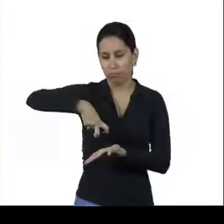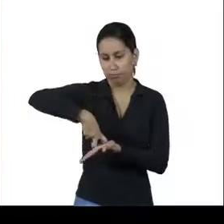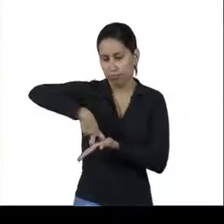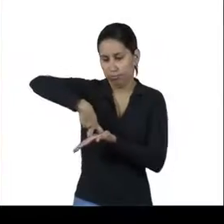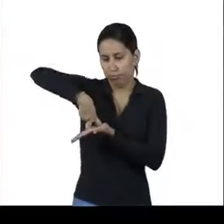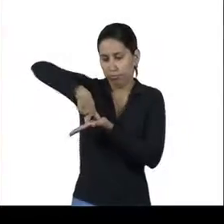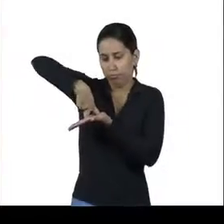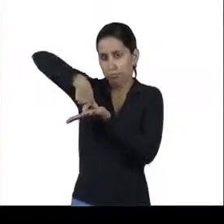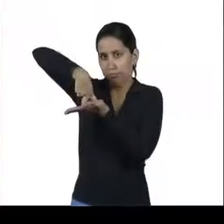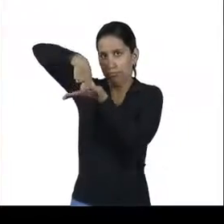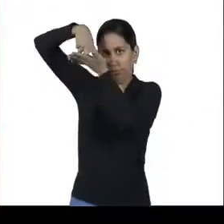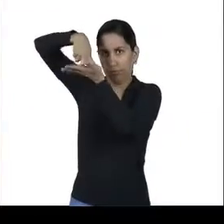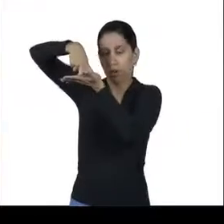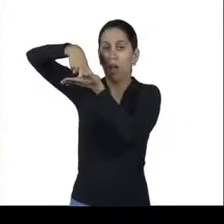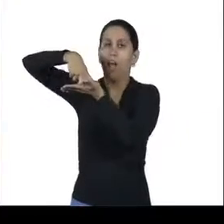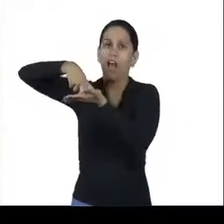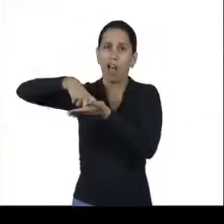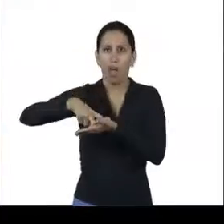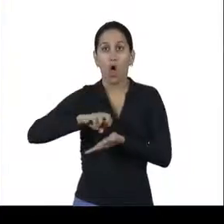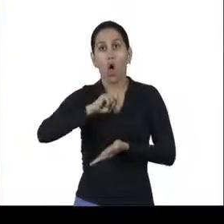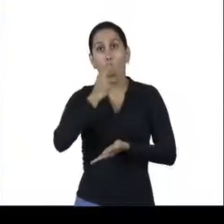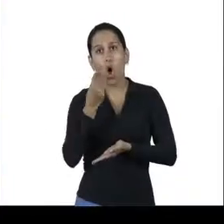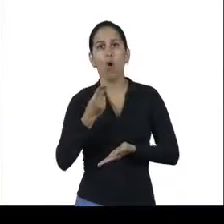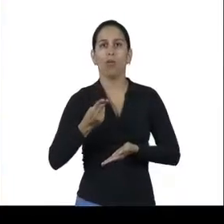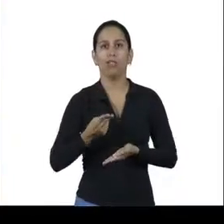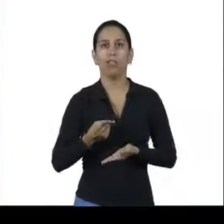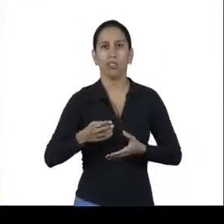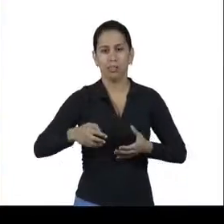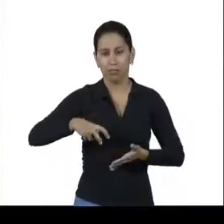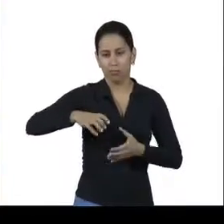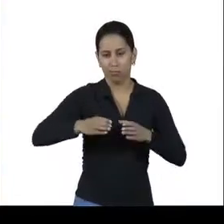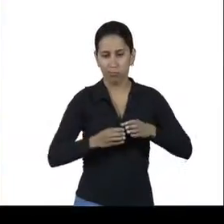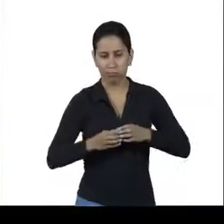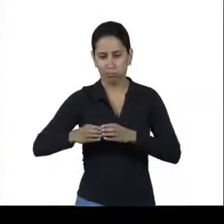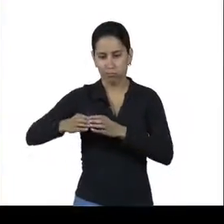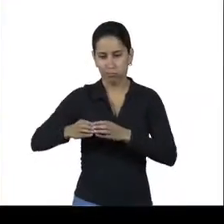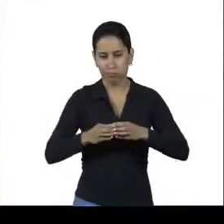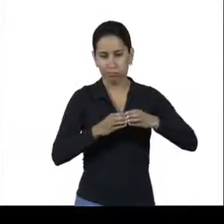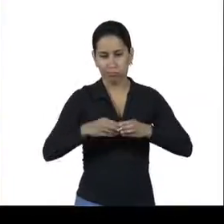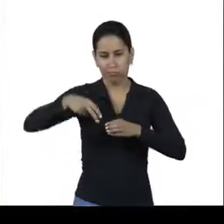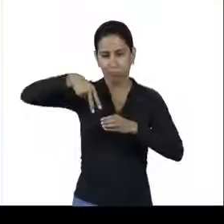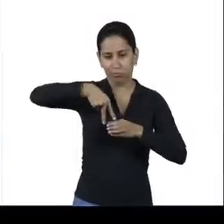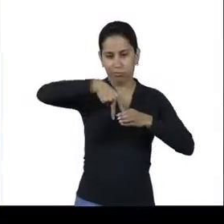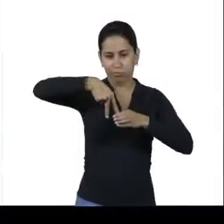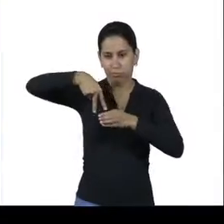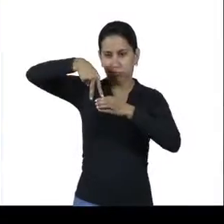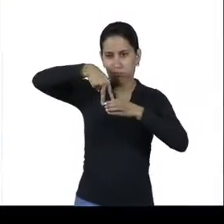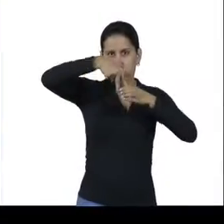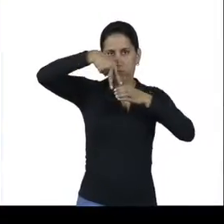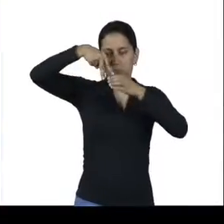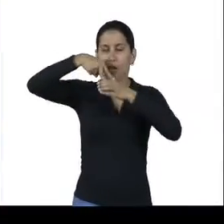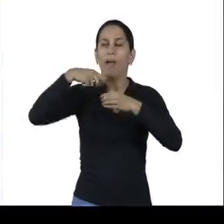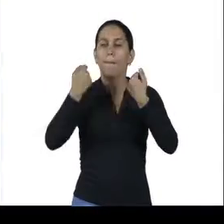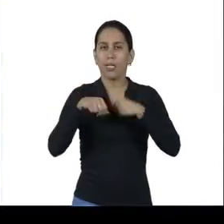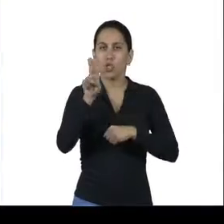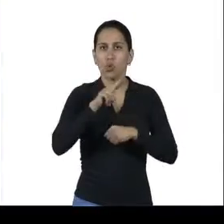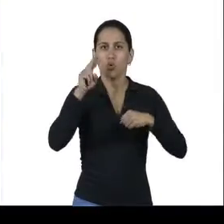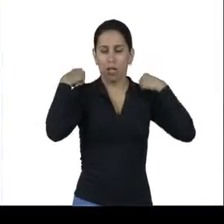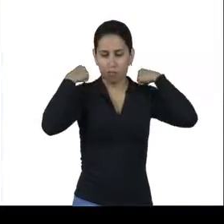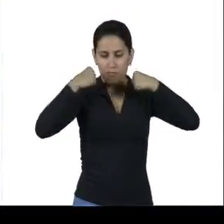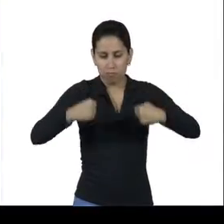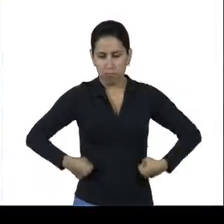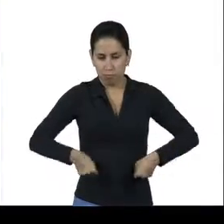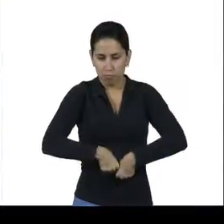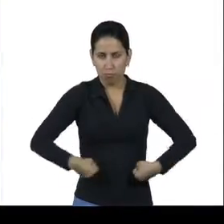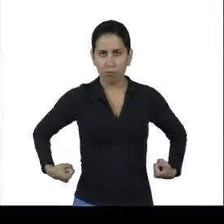de trabalho aéreo também podem ser utilizadas. Mas sempre com o cinto de segurança ancorado. Viu como é simples ficar fora de perigo?